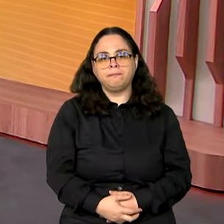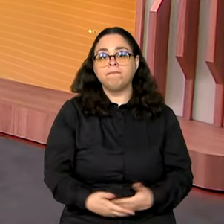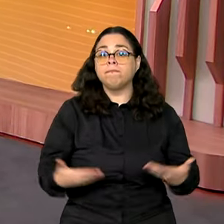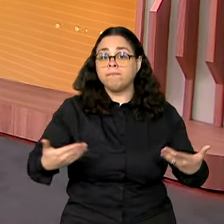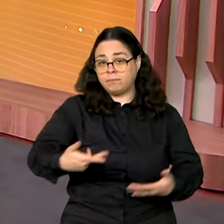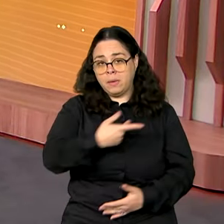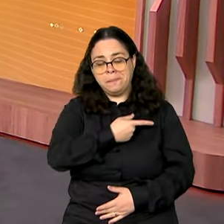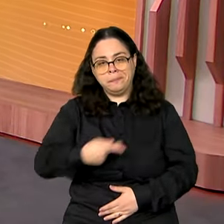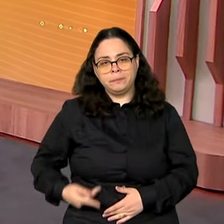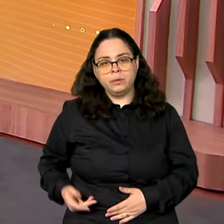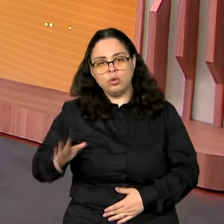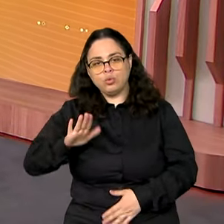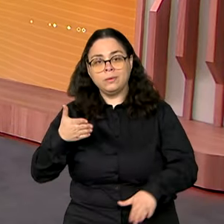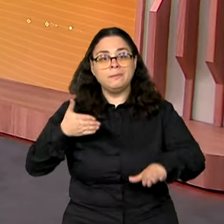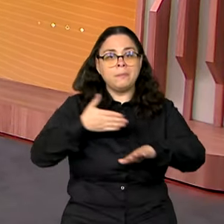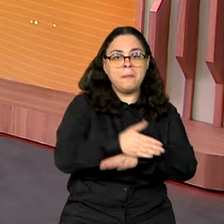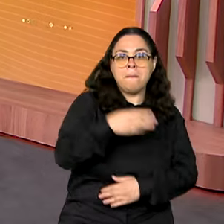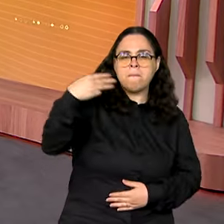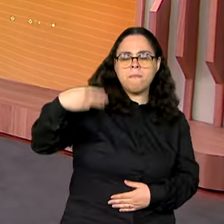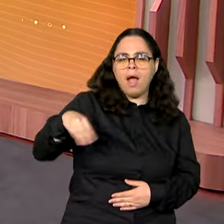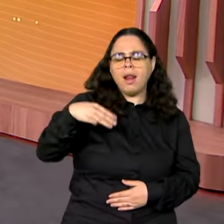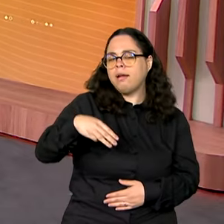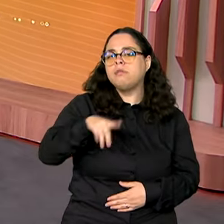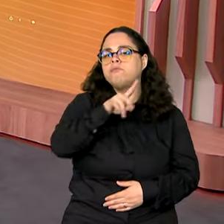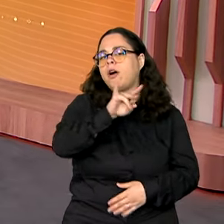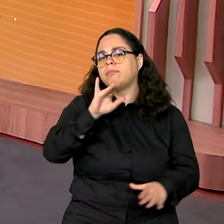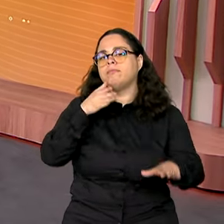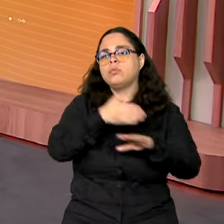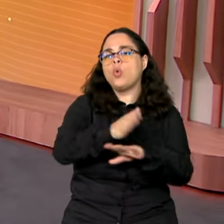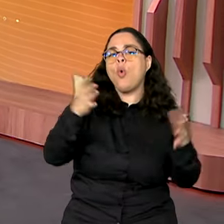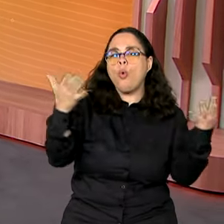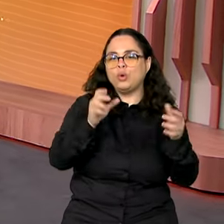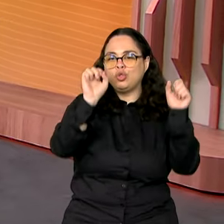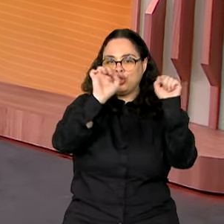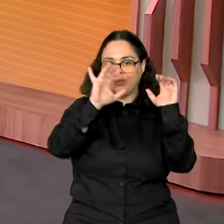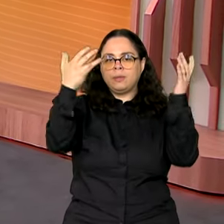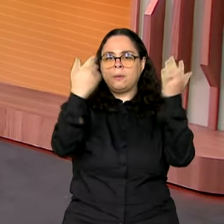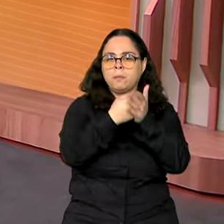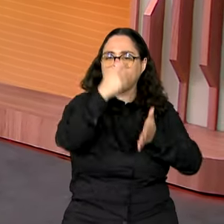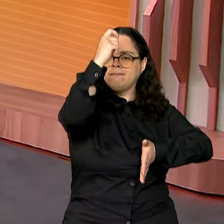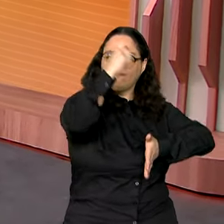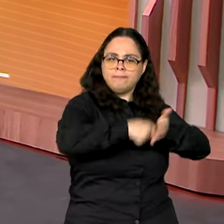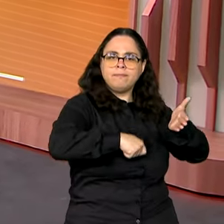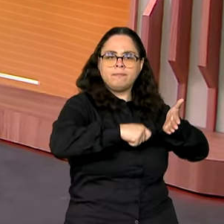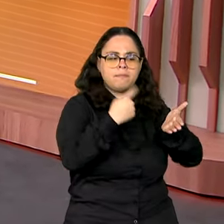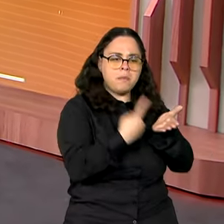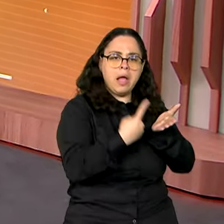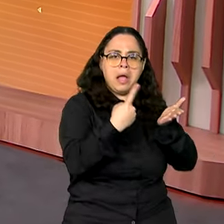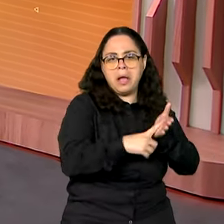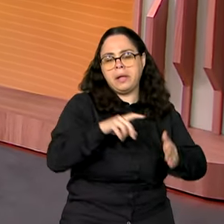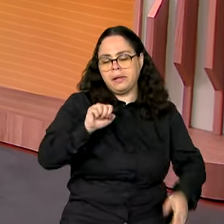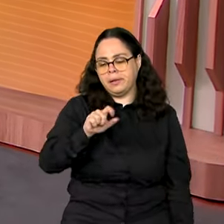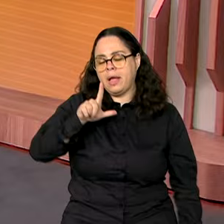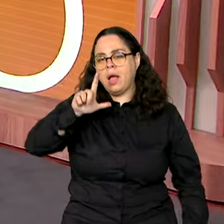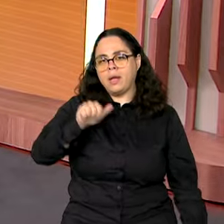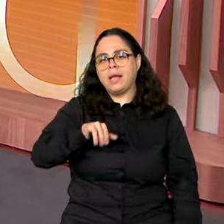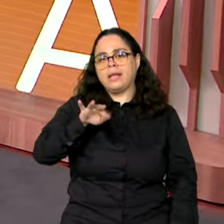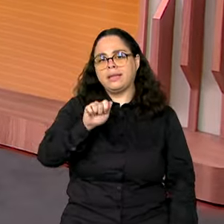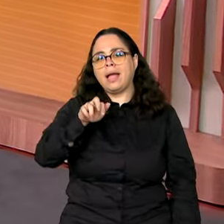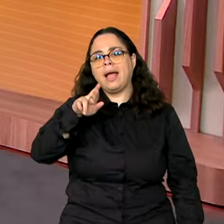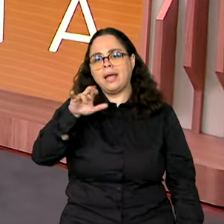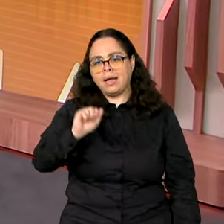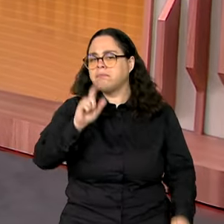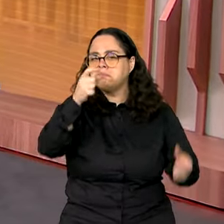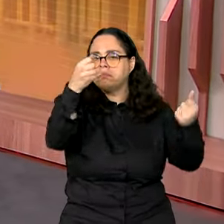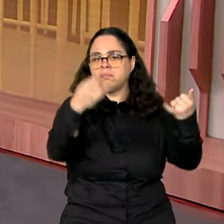Lula está a caminho do Maranhão, onde vai participar hoje de uma cerimônia para assinatura do Acordo de Alcântara. Quem vai explicar